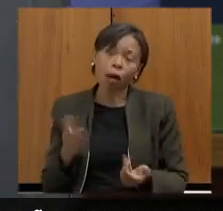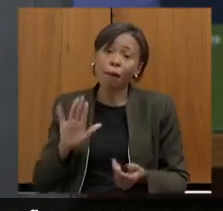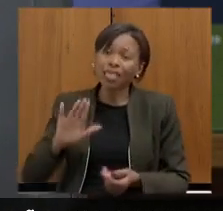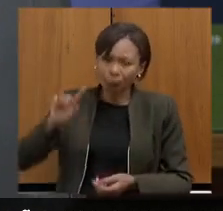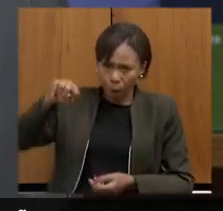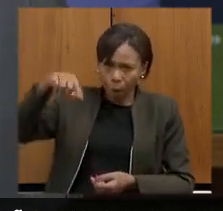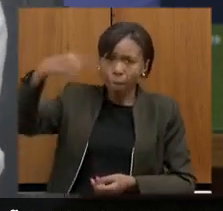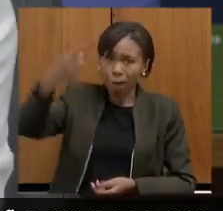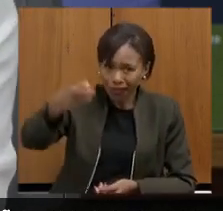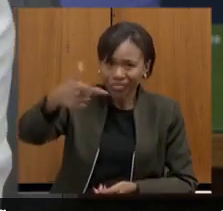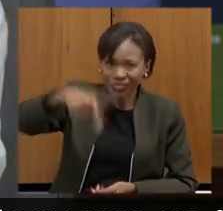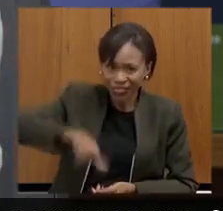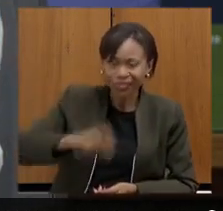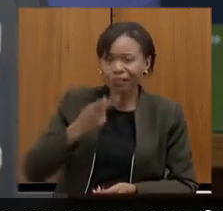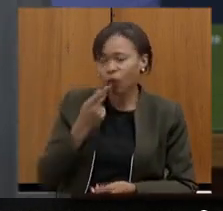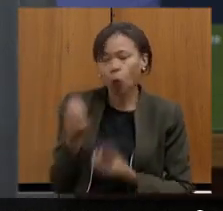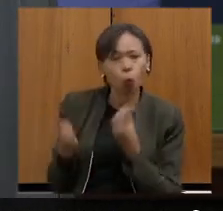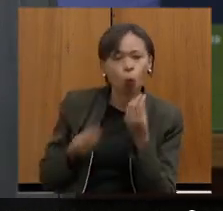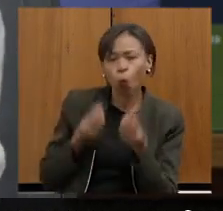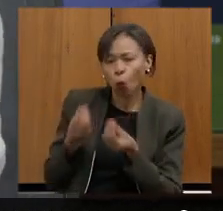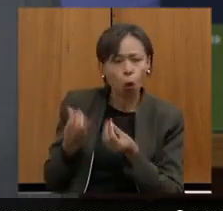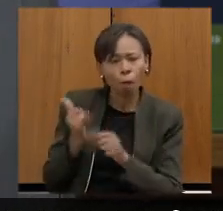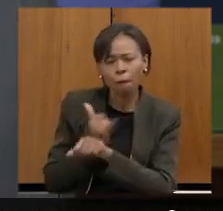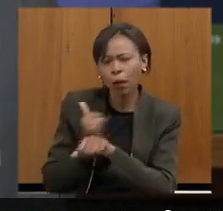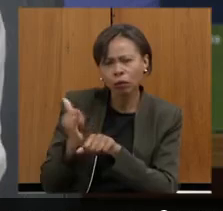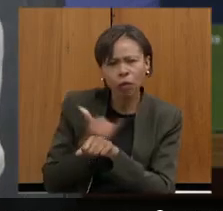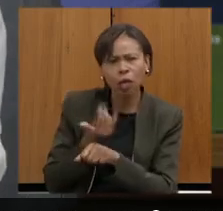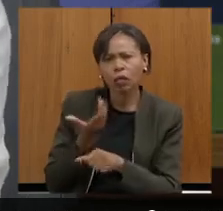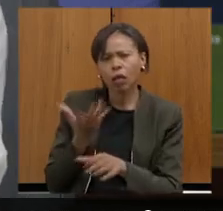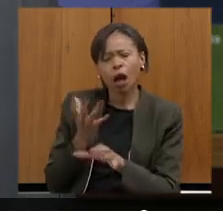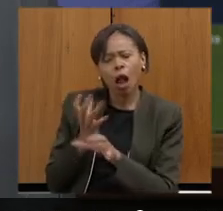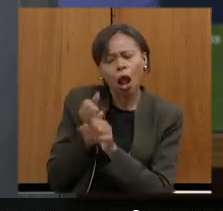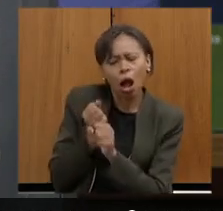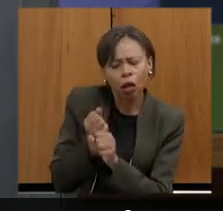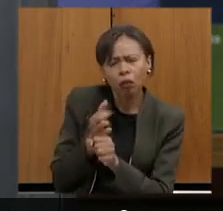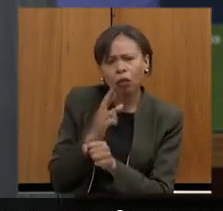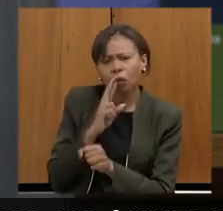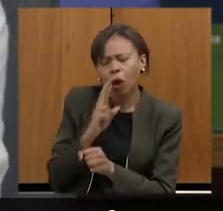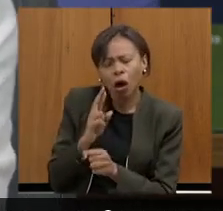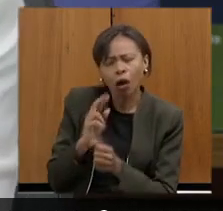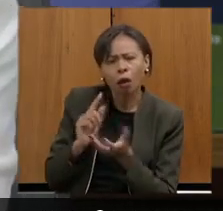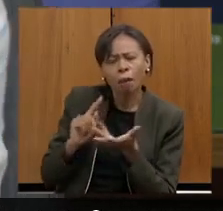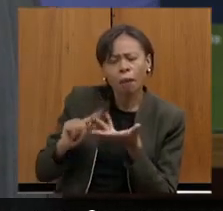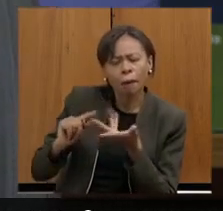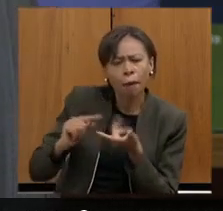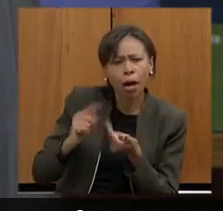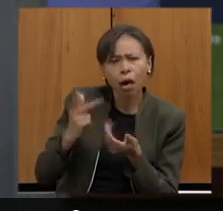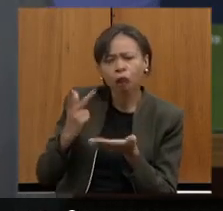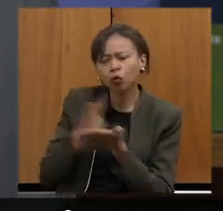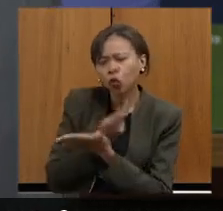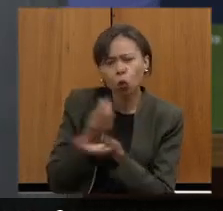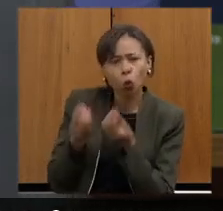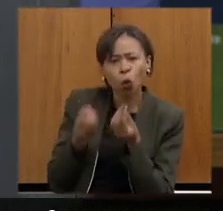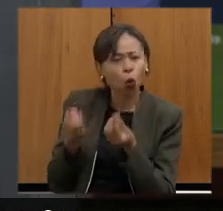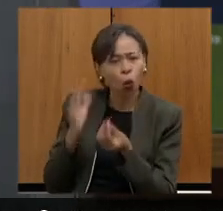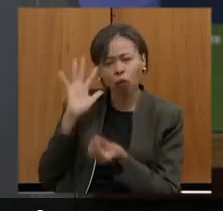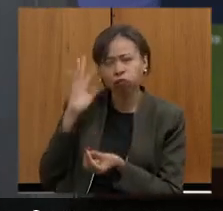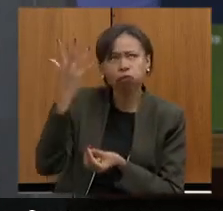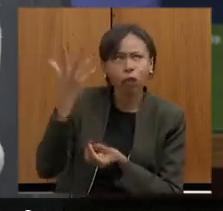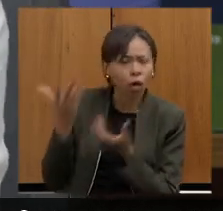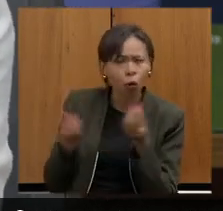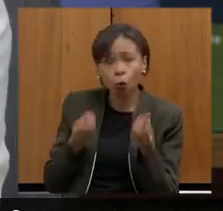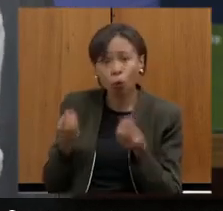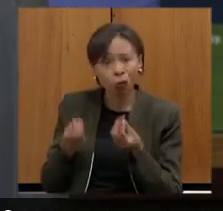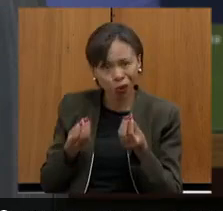ocasião também dizer como que a gente fez quais foram os resultados em cada uma dessas escolas o que a gente já conseguiu colher como é que a gente vai